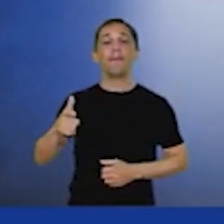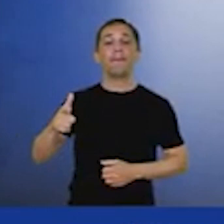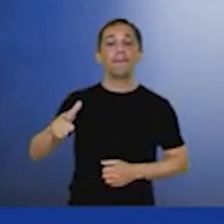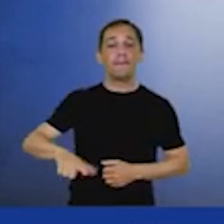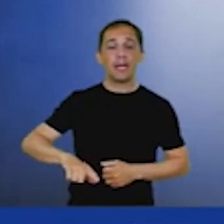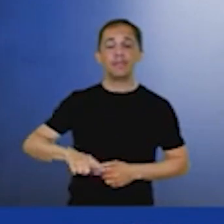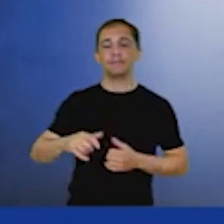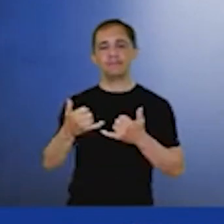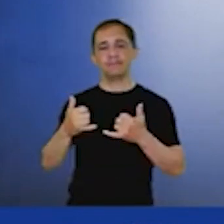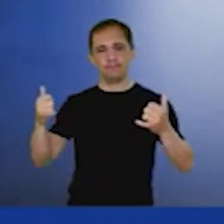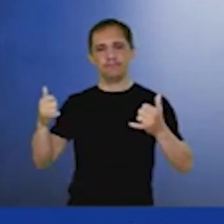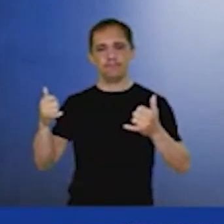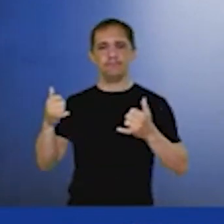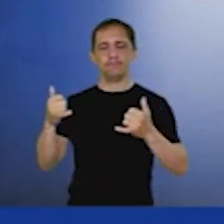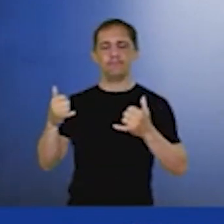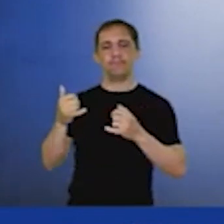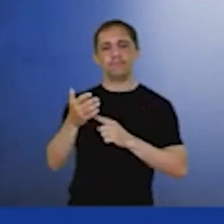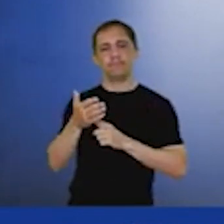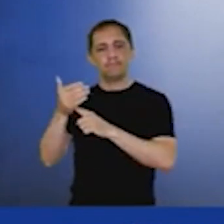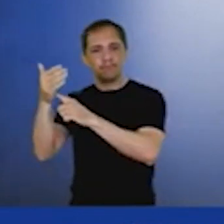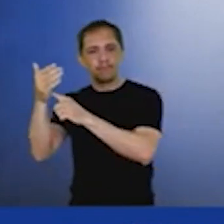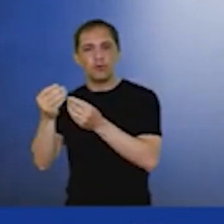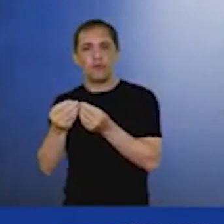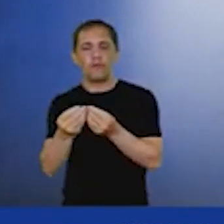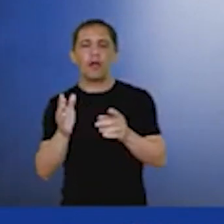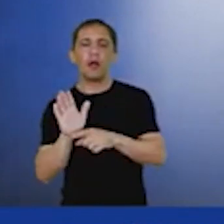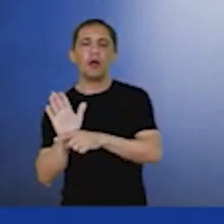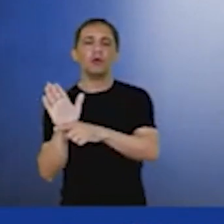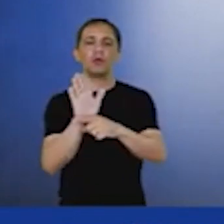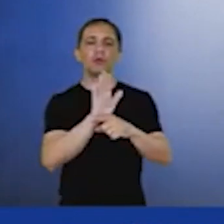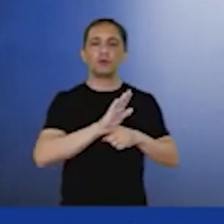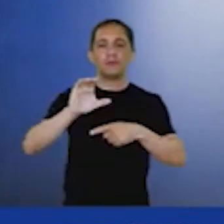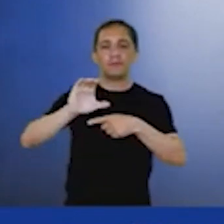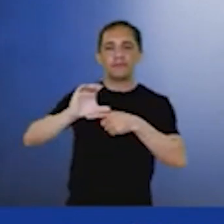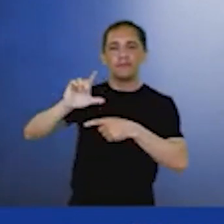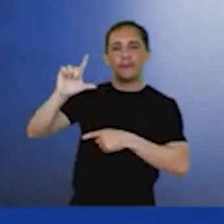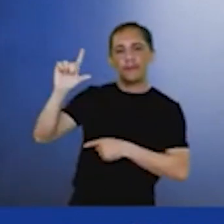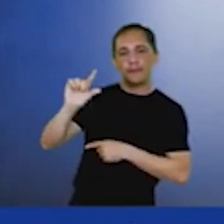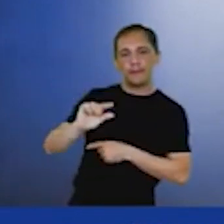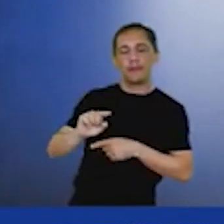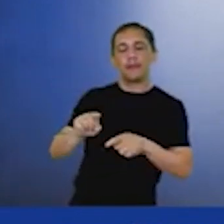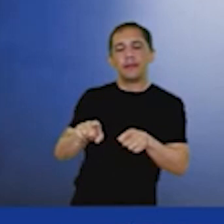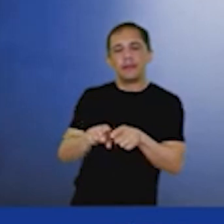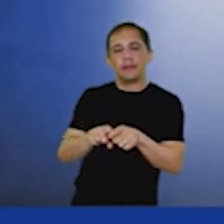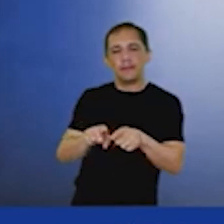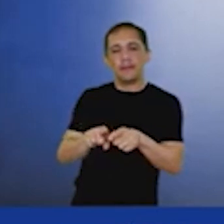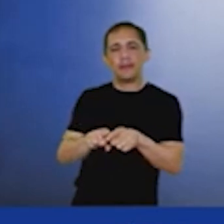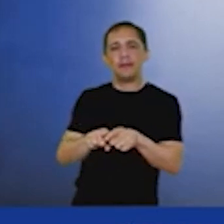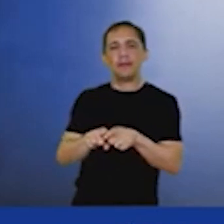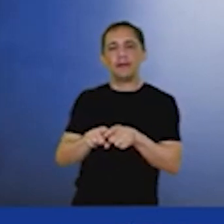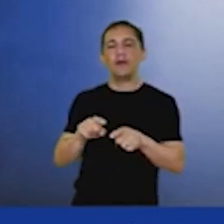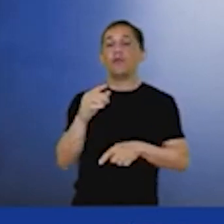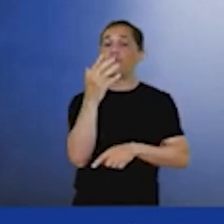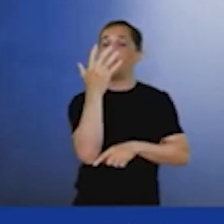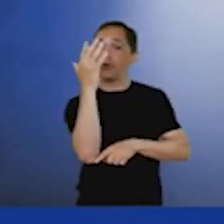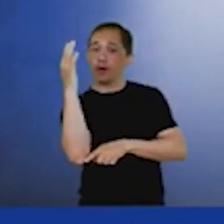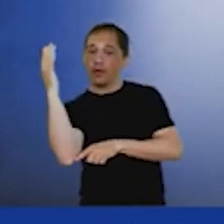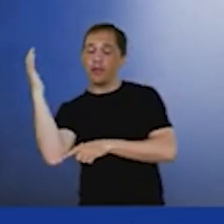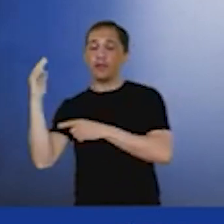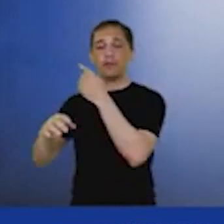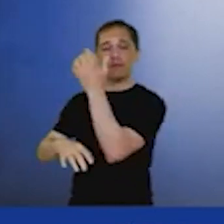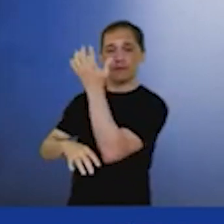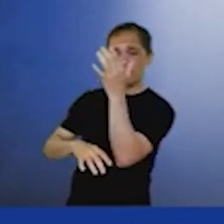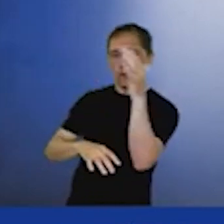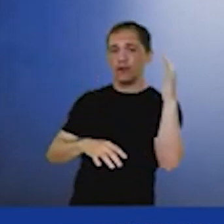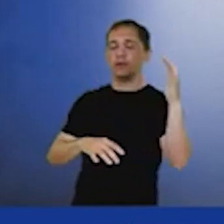como aliada para reduzir a emissão de gás de efeito estufa. E a quinta contribuição são as florestas e as soluções